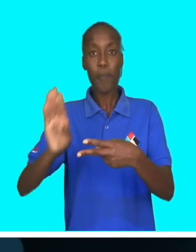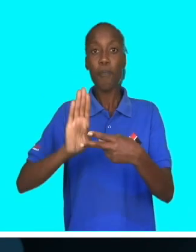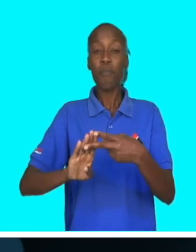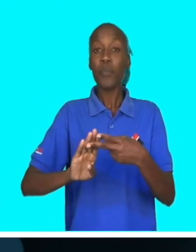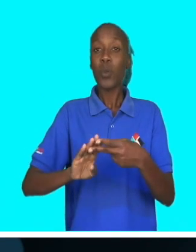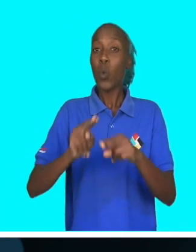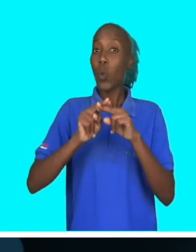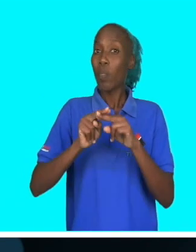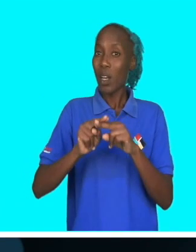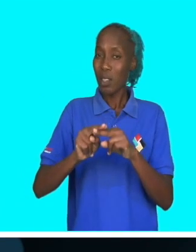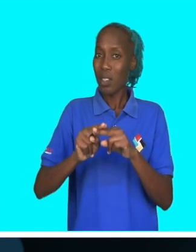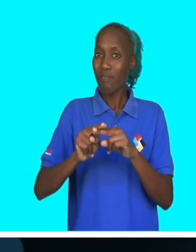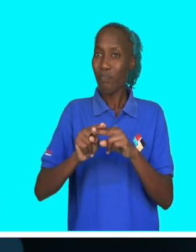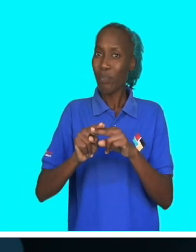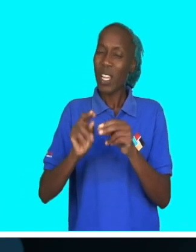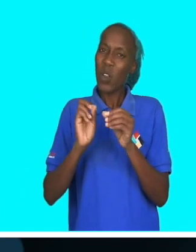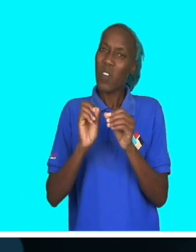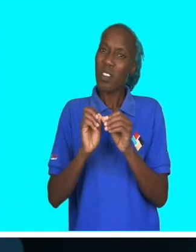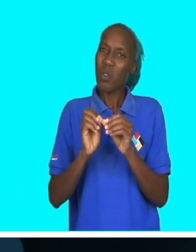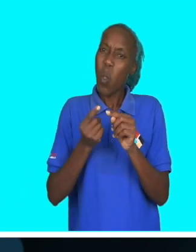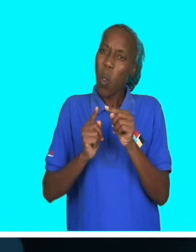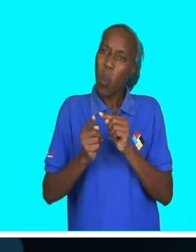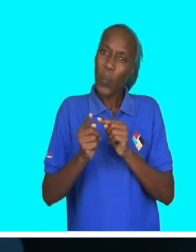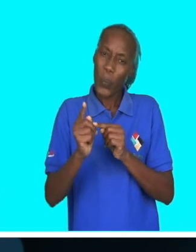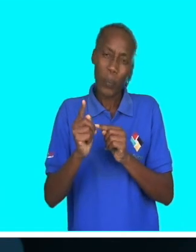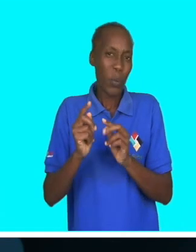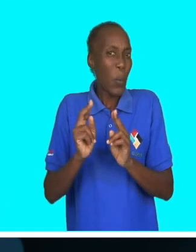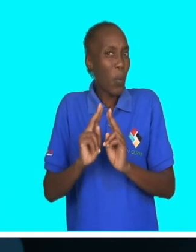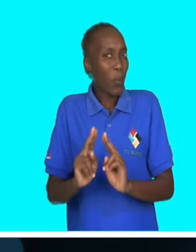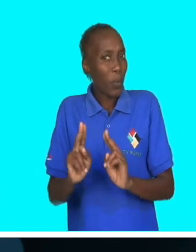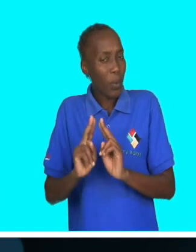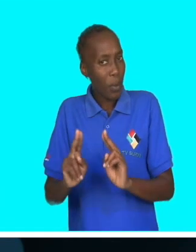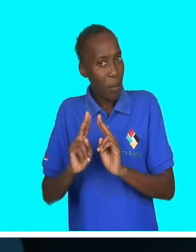No transporte interprovincial ou interurbano, não é?